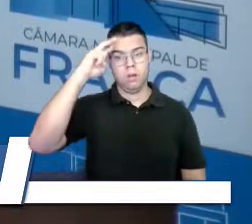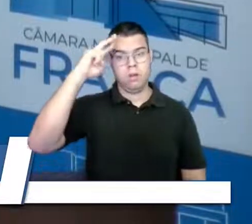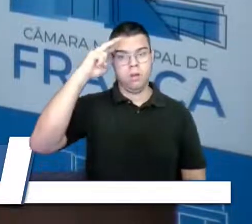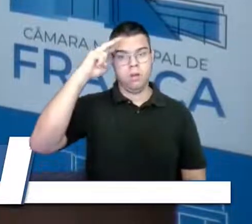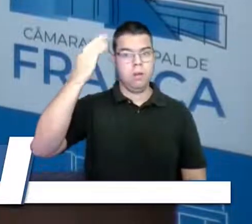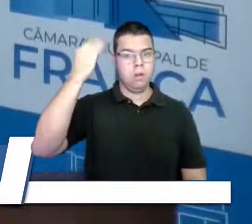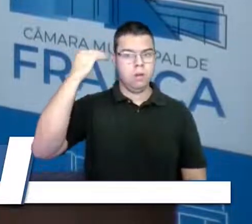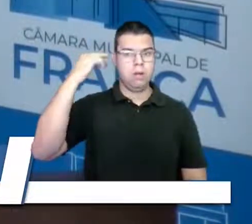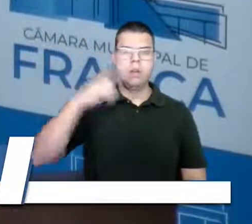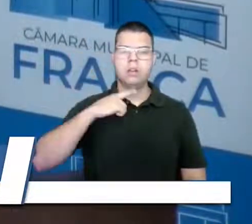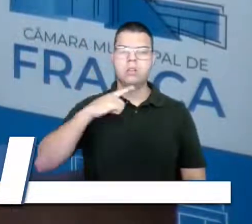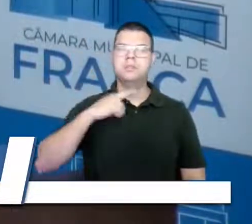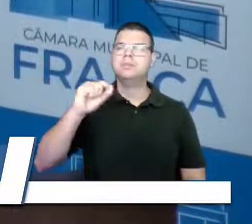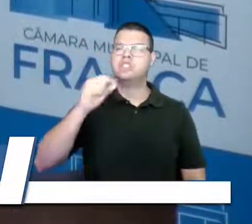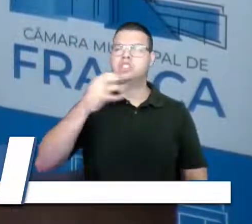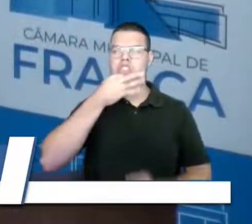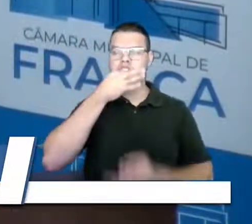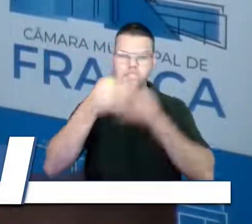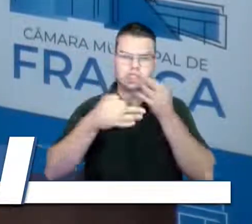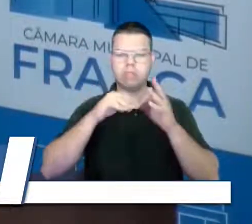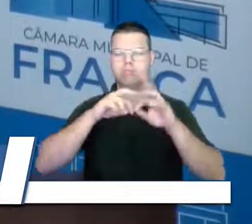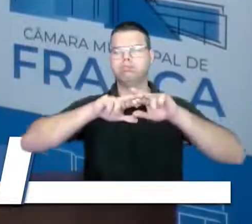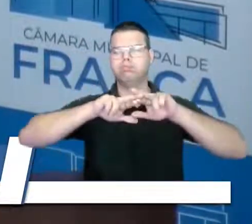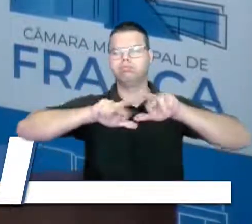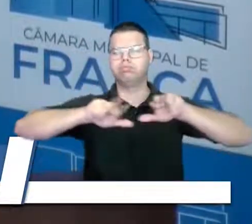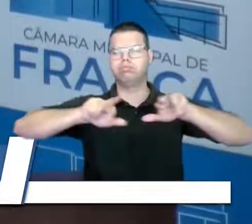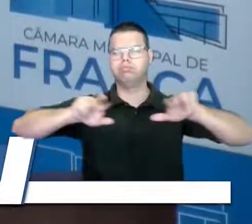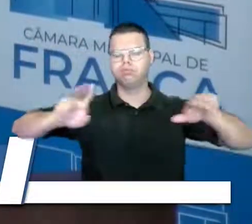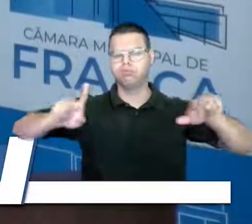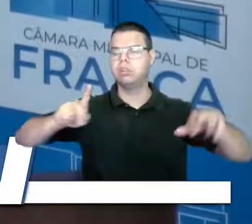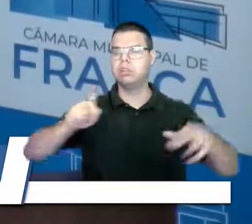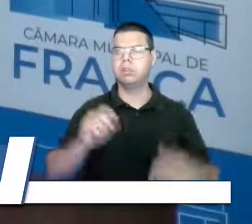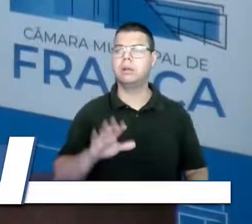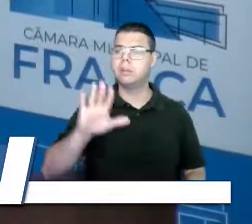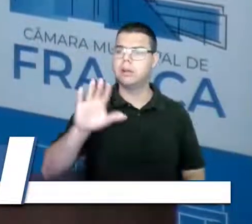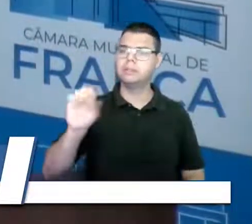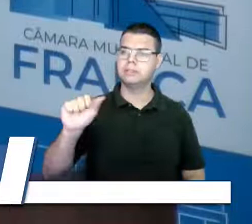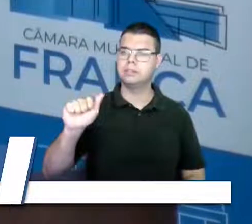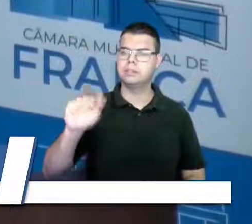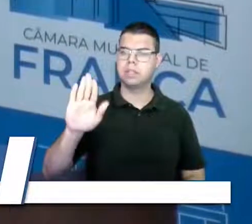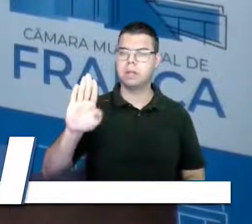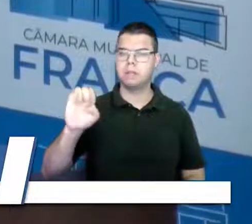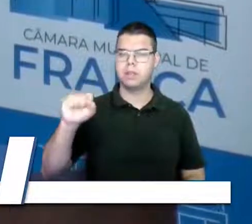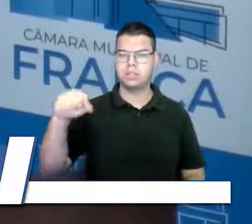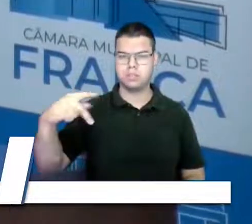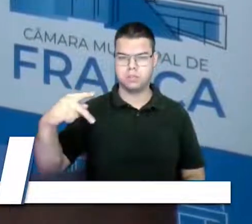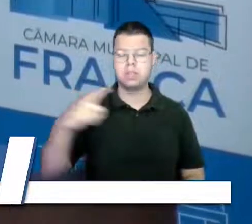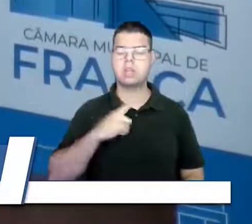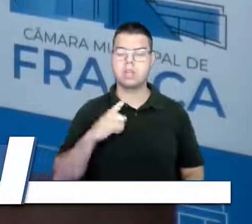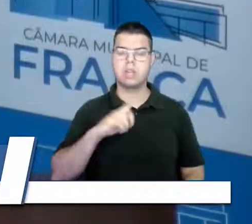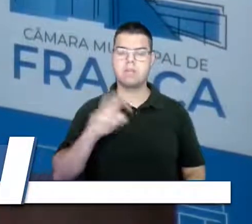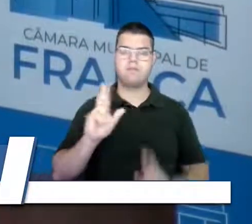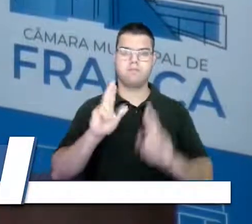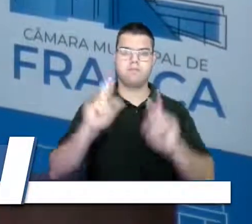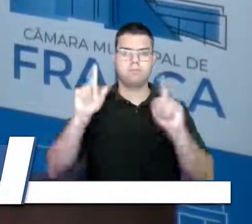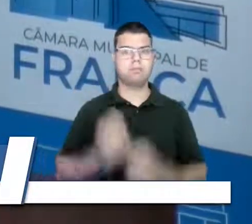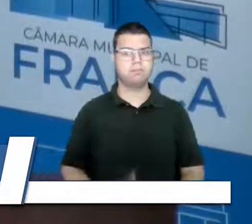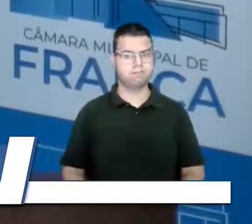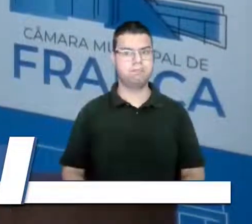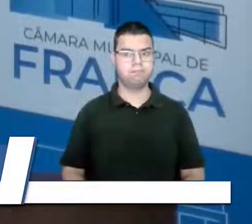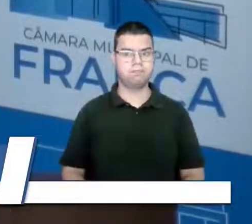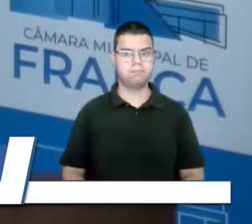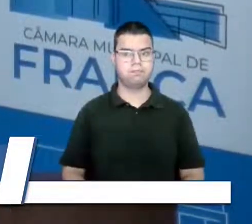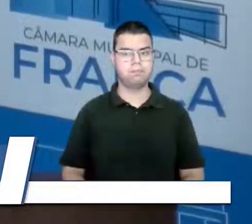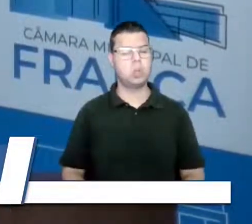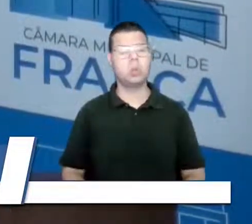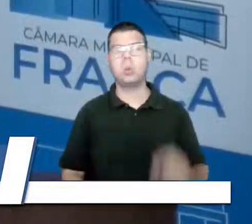críticas, mas a Sabesp tem um diferencial. A Sabesp, os